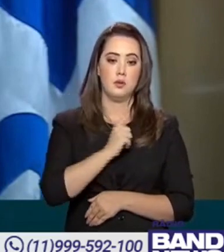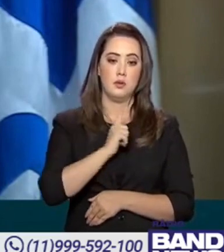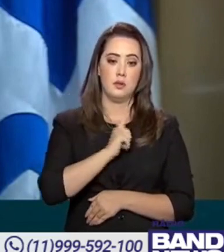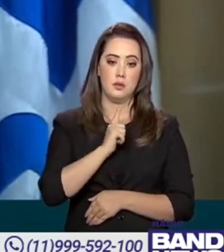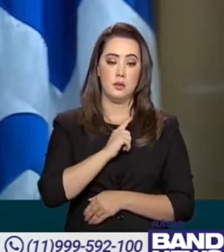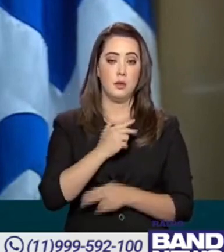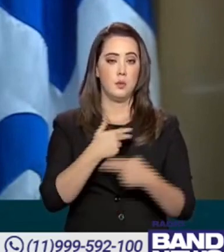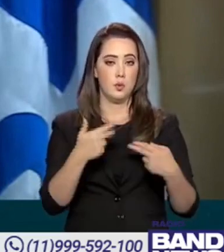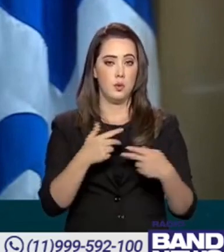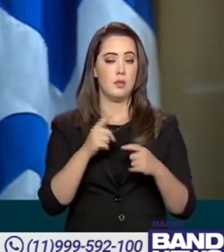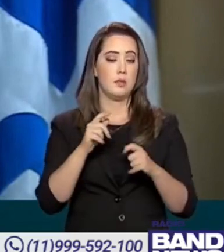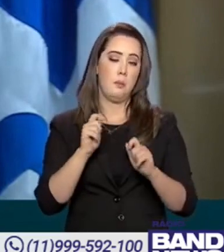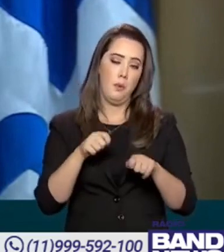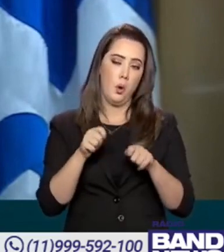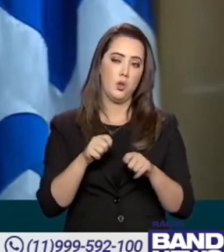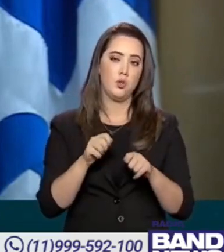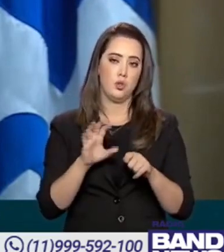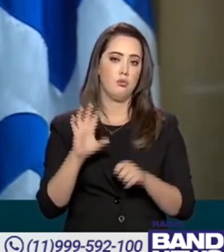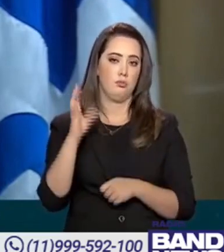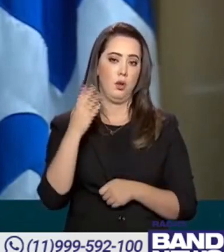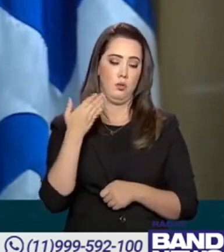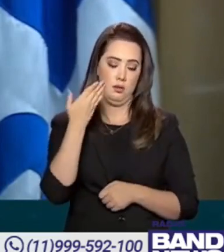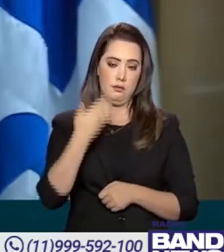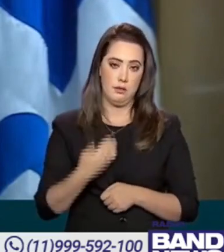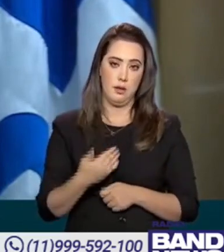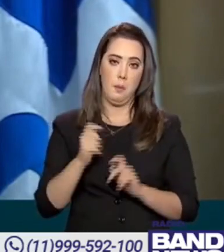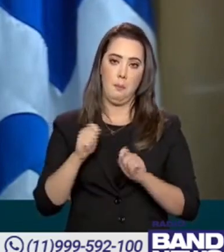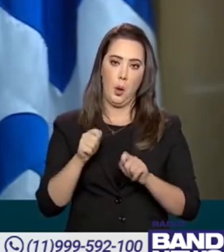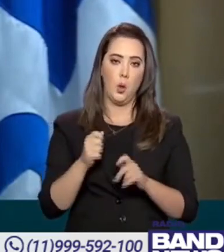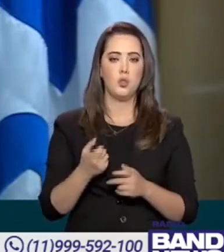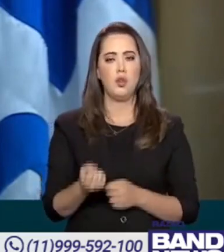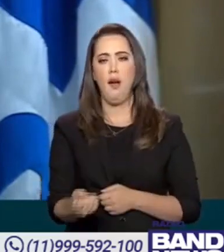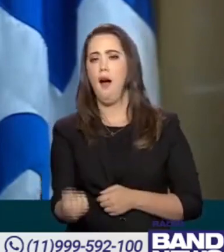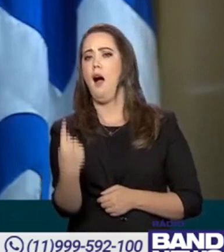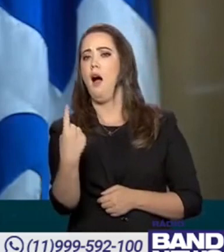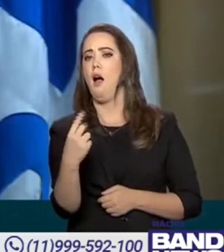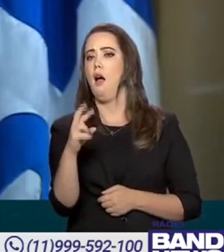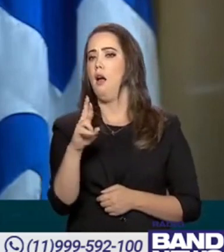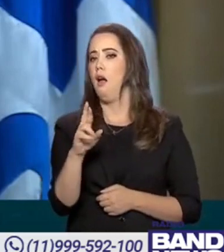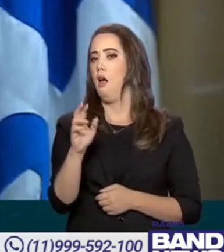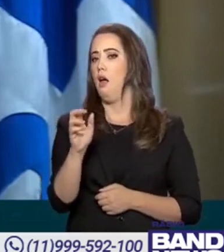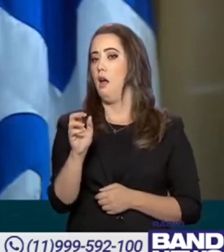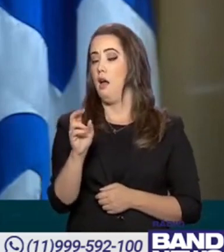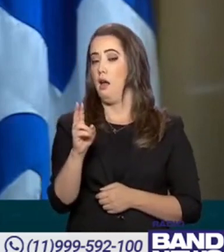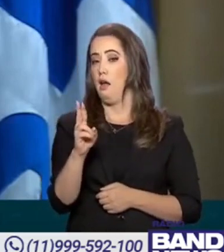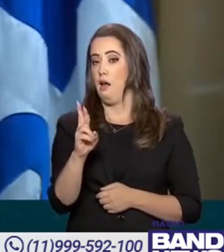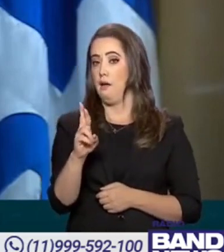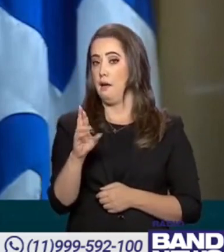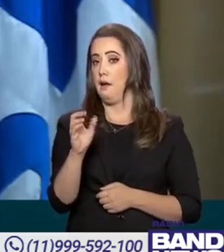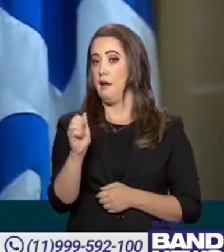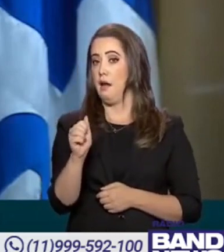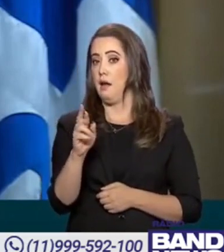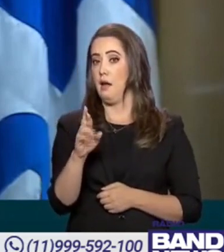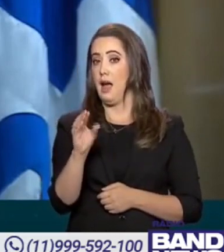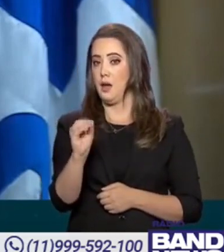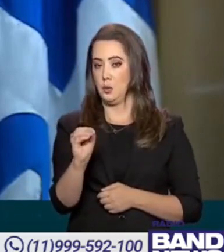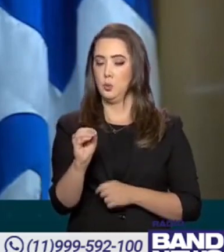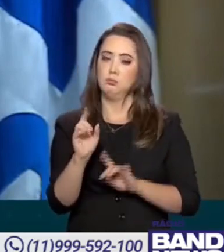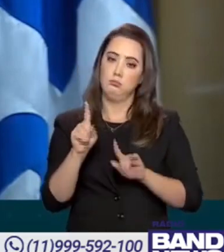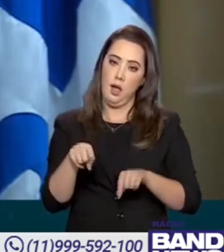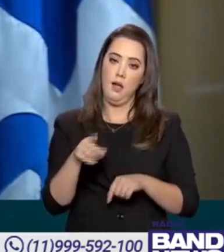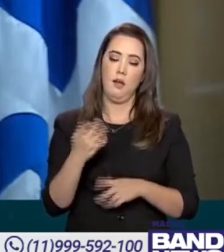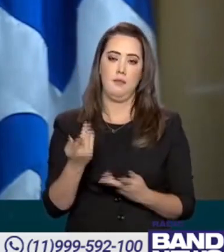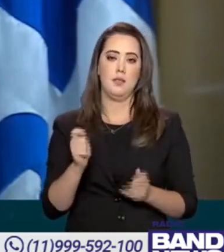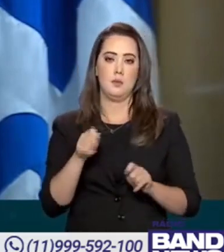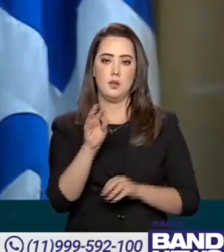adversos, temos. Embora eles sejam raros, mas, nesse público, o cuidado tem que ser muito maior. Que os pais e os